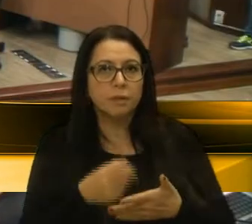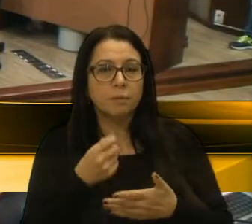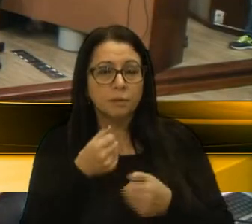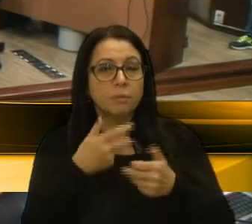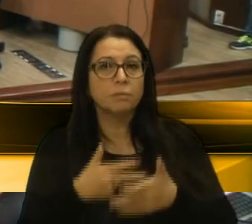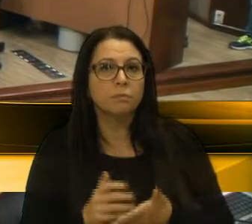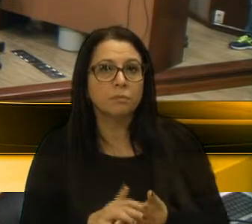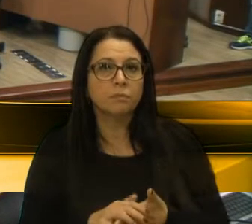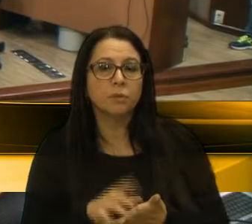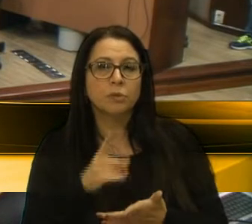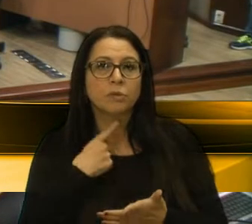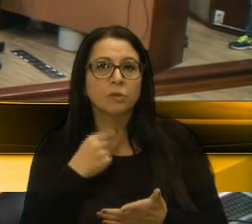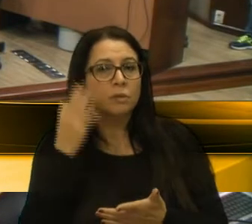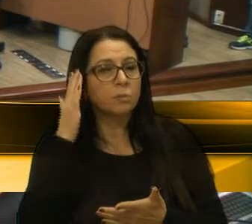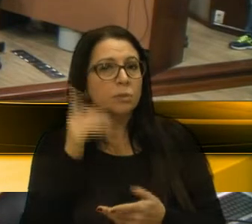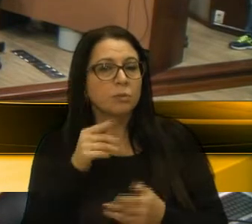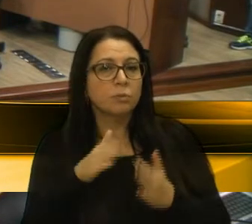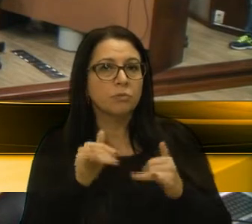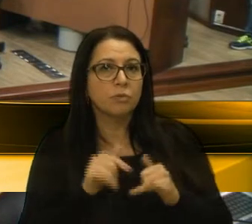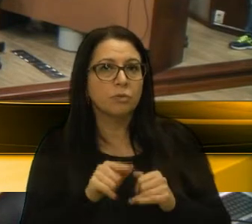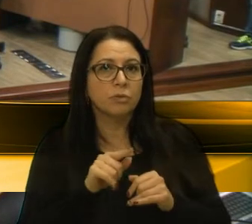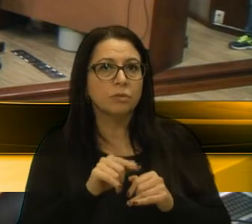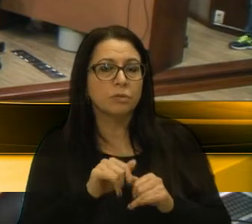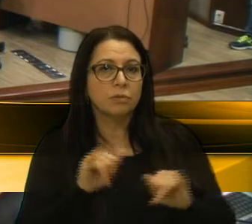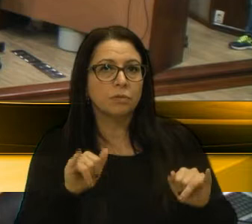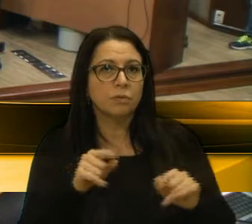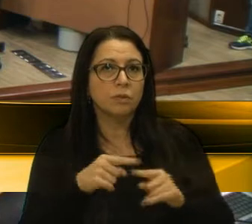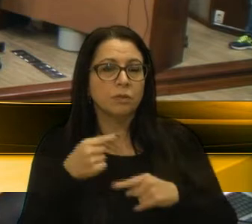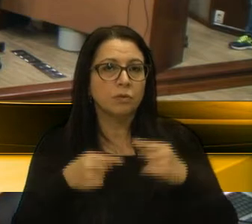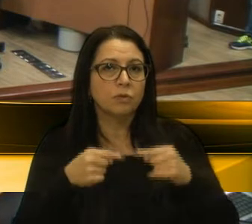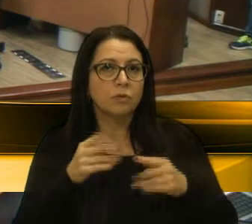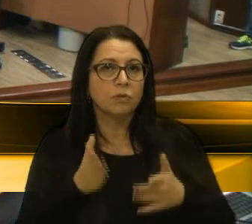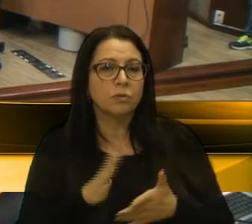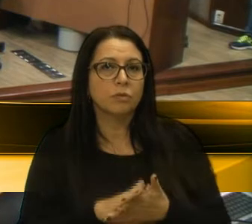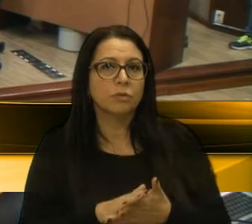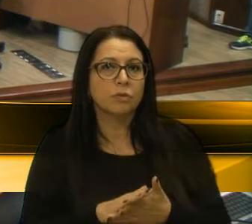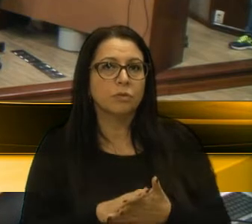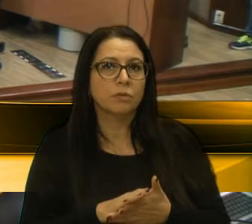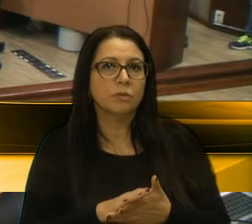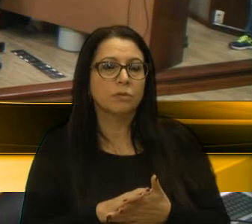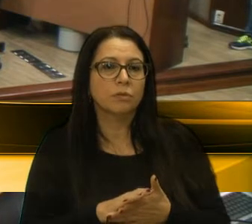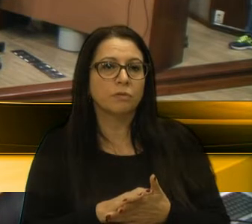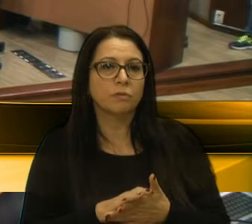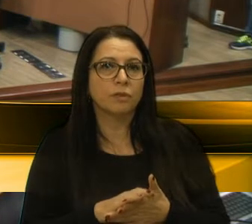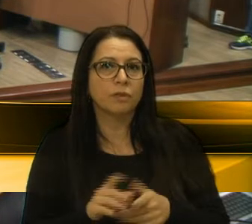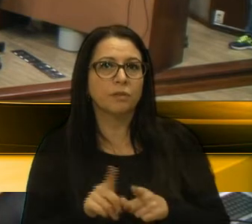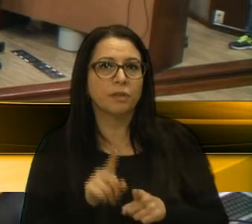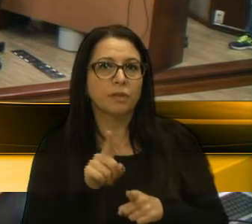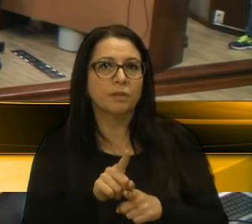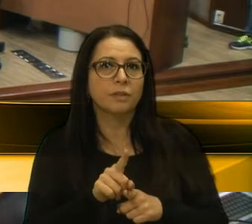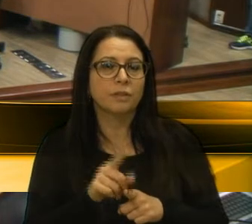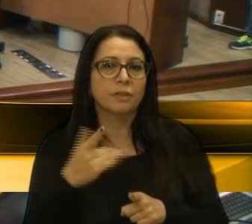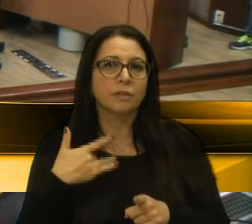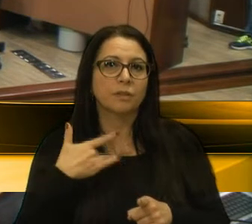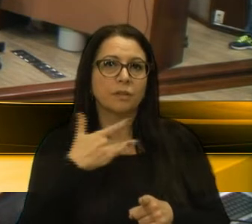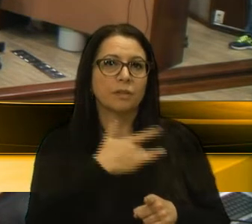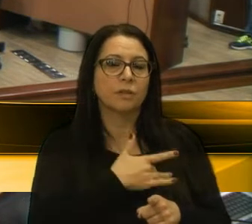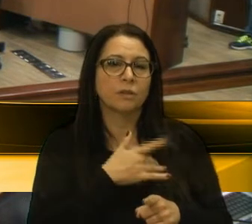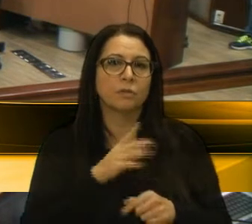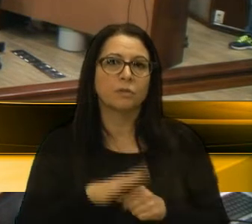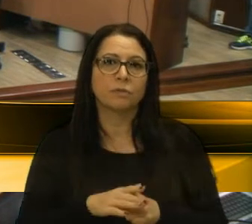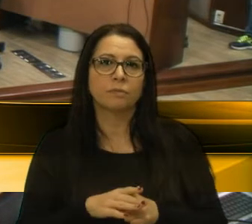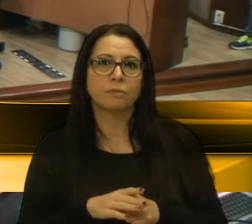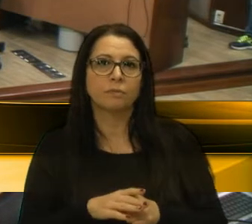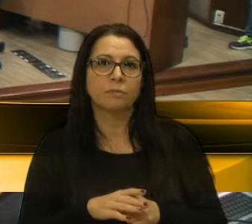presidente. Eu gostaria de saber se o pedido de informação que nós estamos discutindo agora é com respeito à questão da saúde, ou é a questão do...